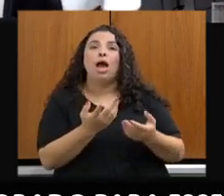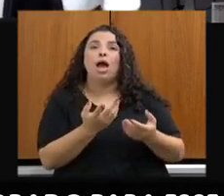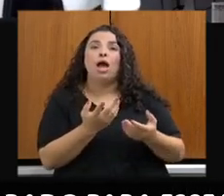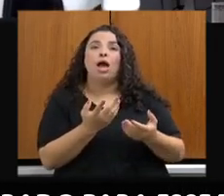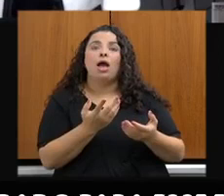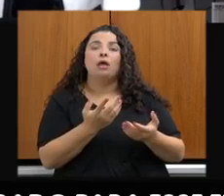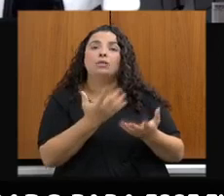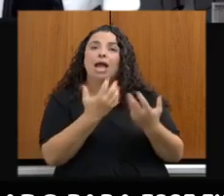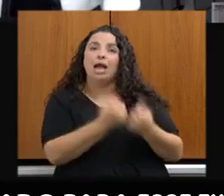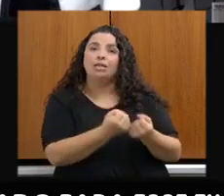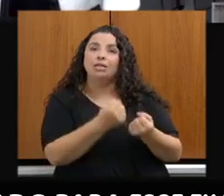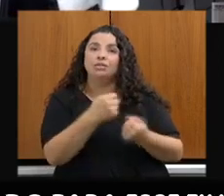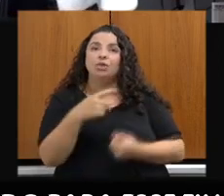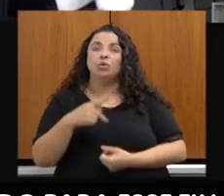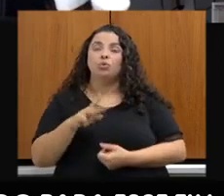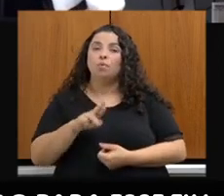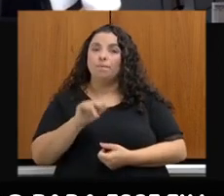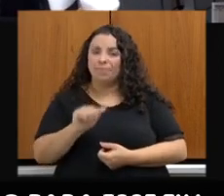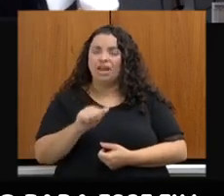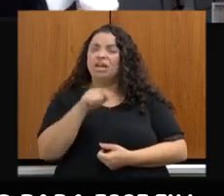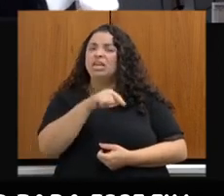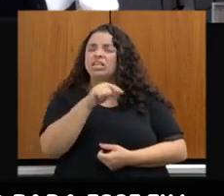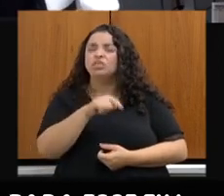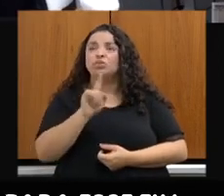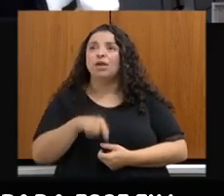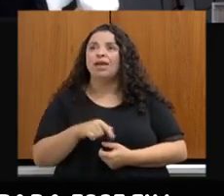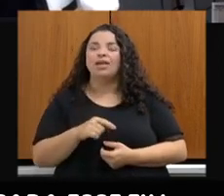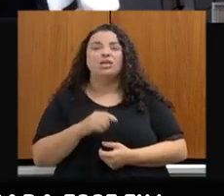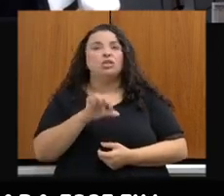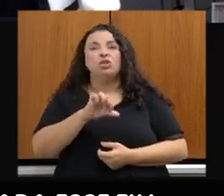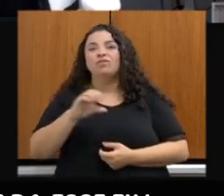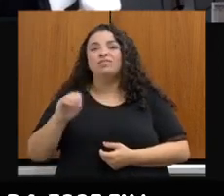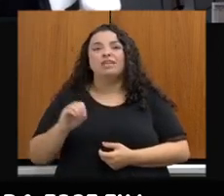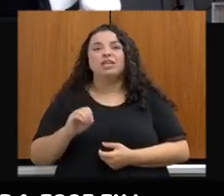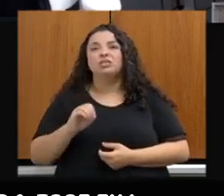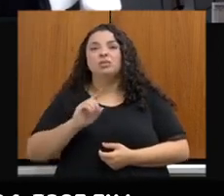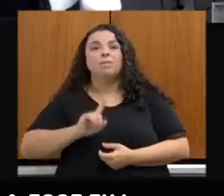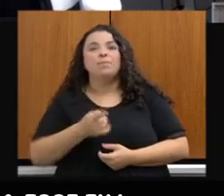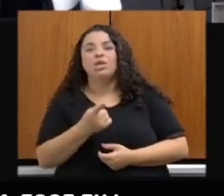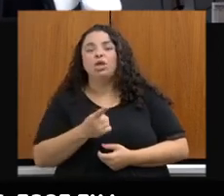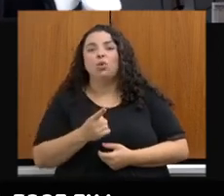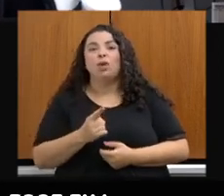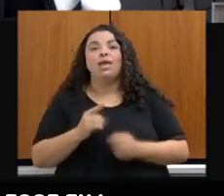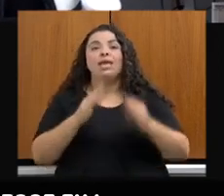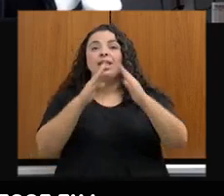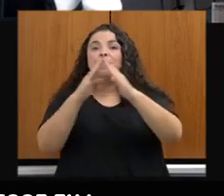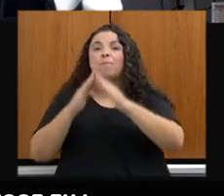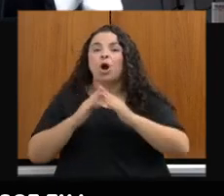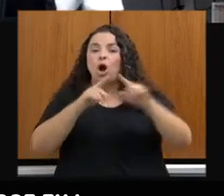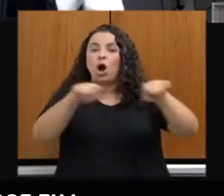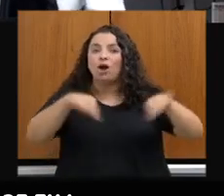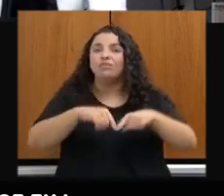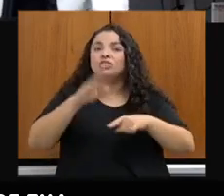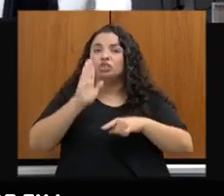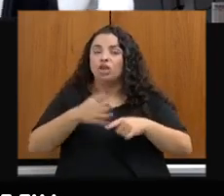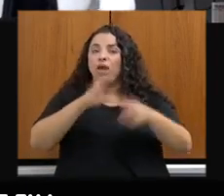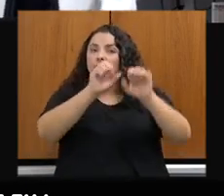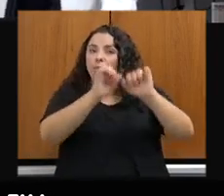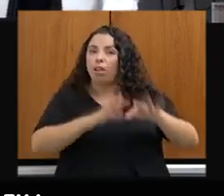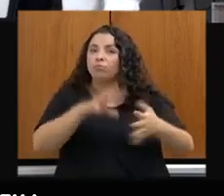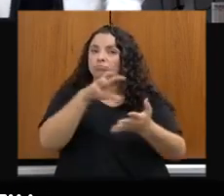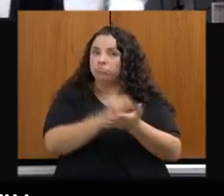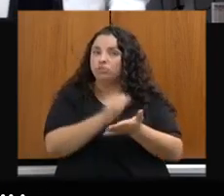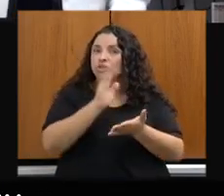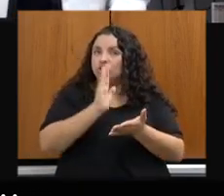mil imóveis cadastrados. Nós estamos, nesse momento, detalhando essas informações, uma vez que o Censo Agropecuário do Estado traz